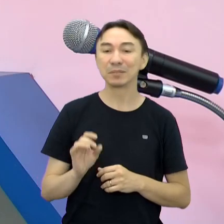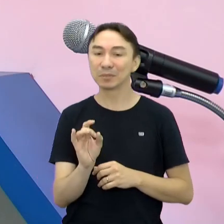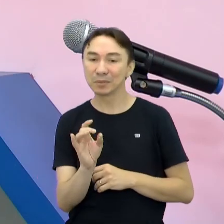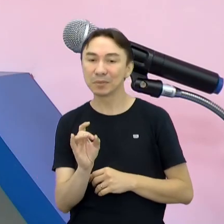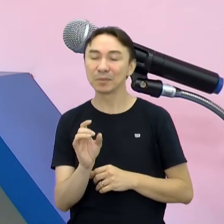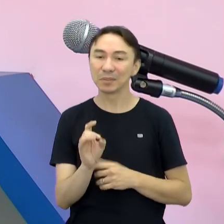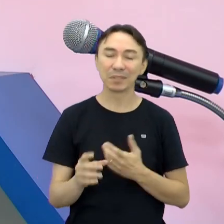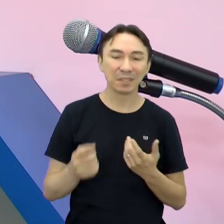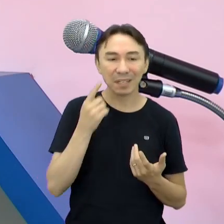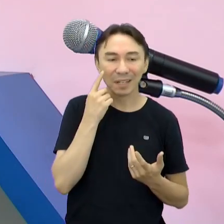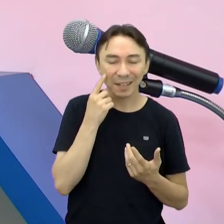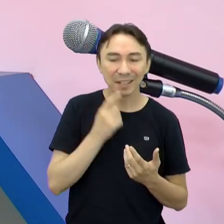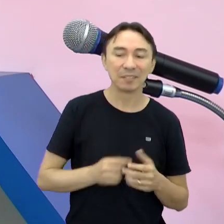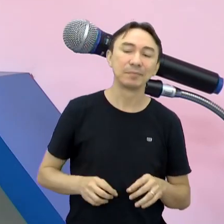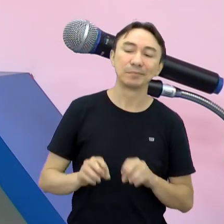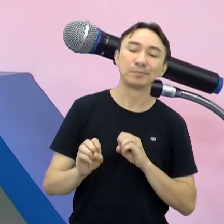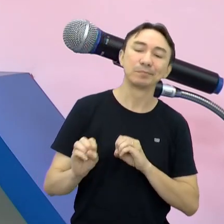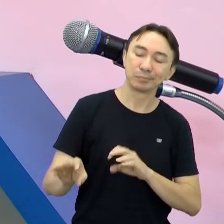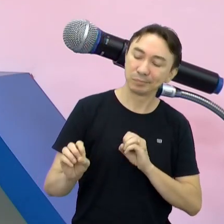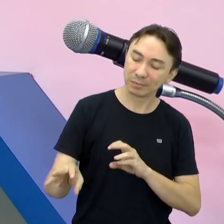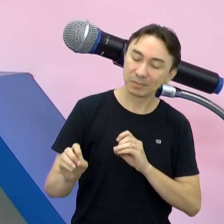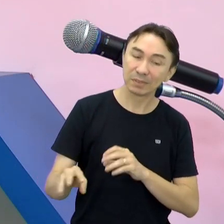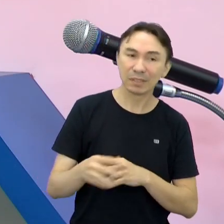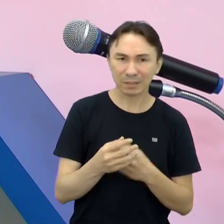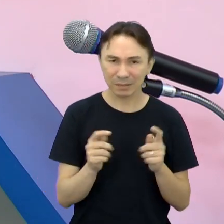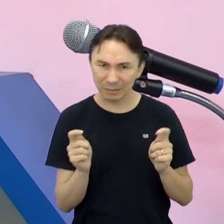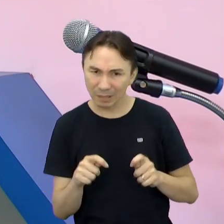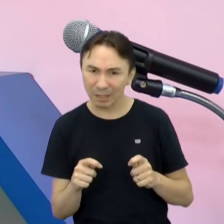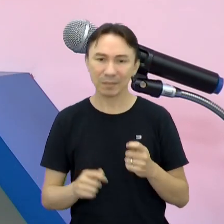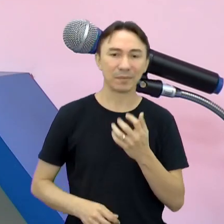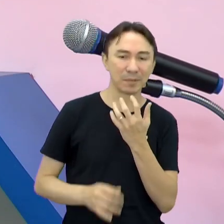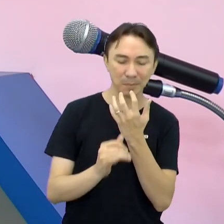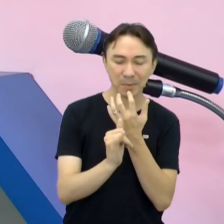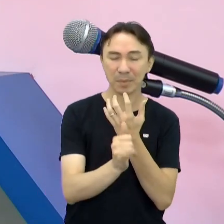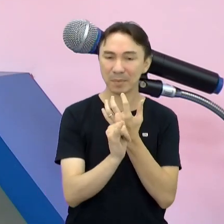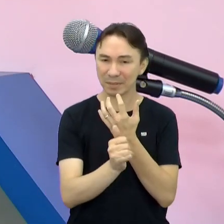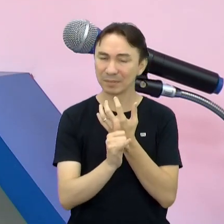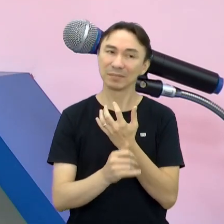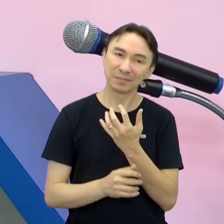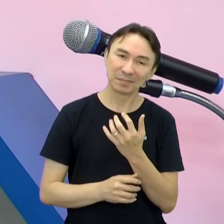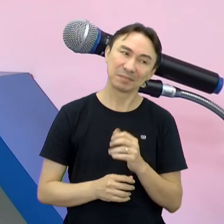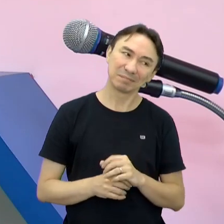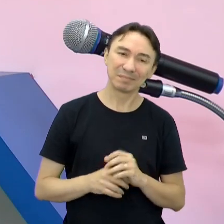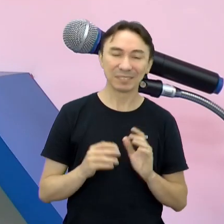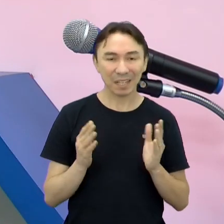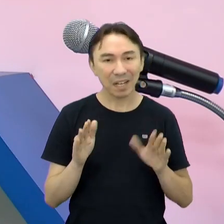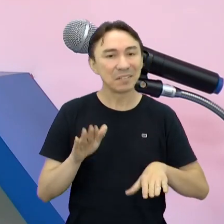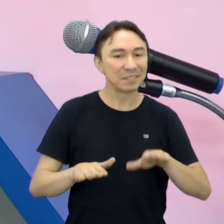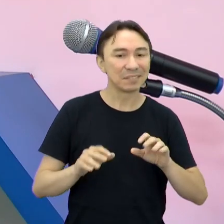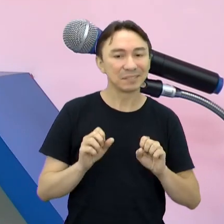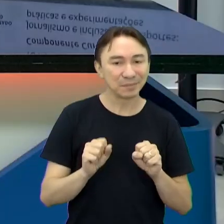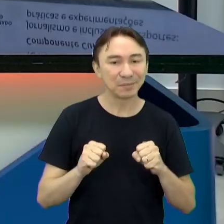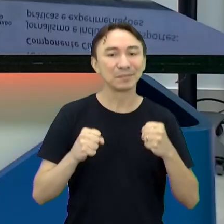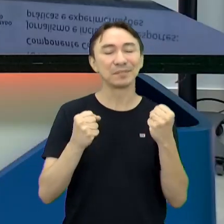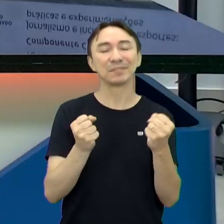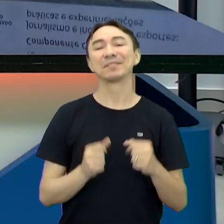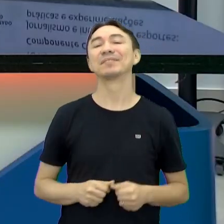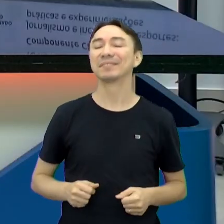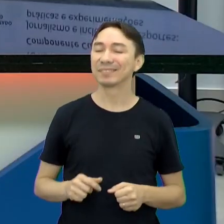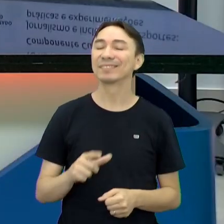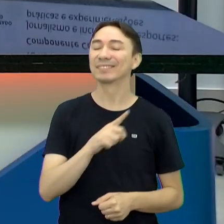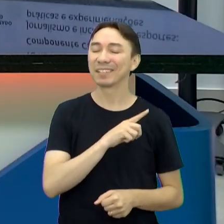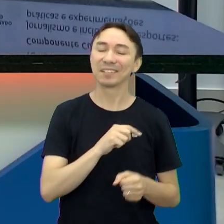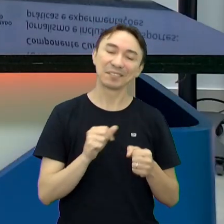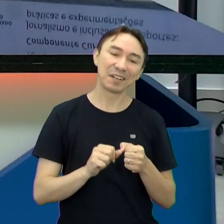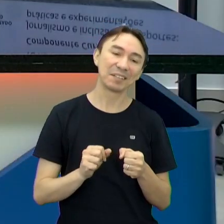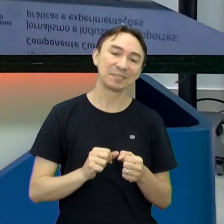aí, professor, consegue escrever uma crônica? Então a gente vai lá e se esforça um pouquinho Exato E faz, mas é um prazer estar aqui, Mara Então, isso, e olha só, eu